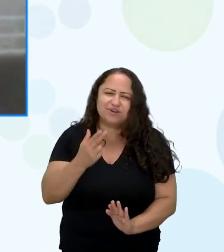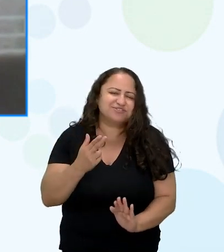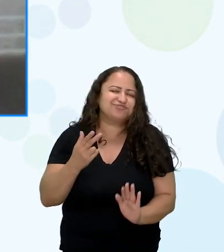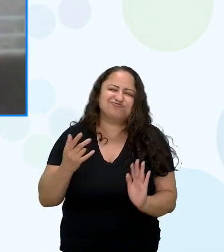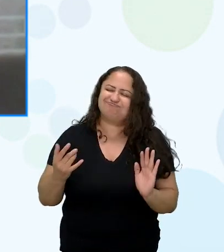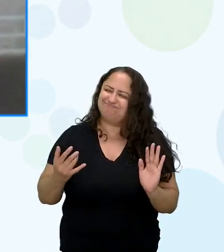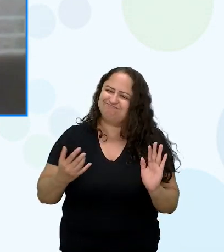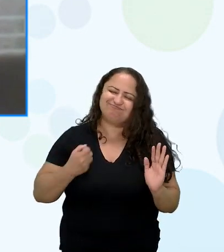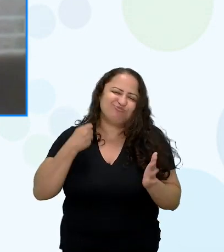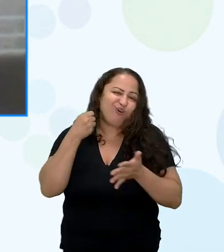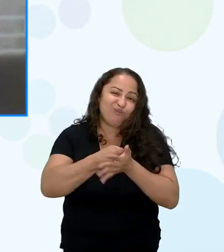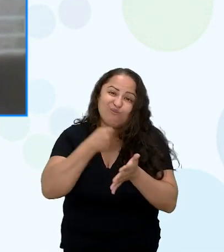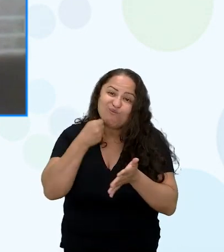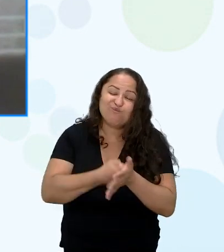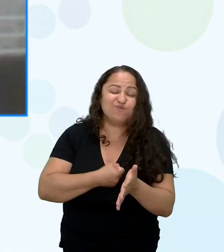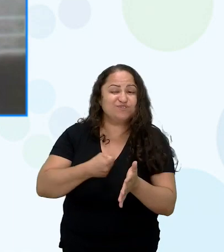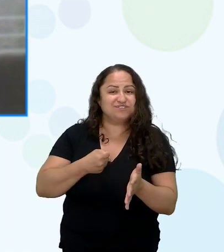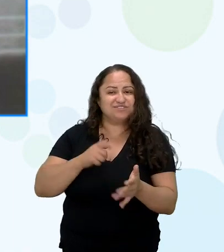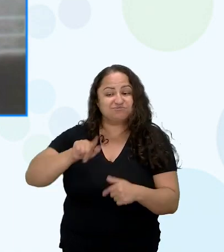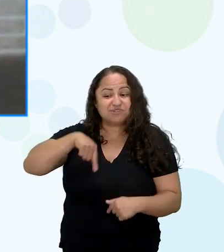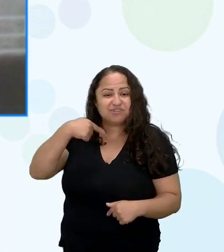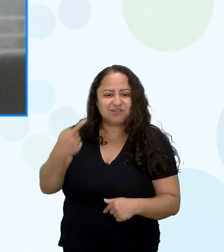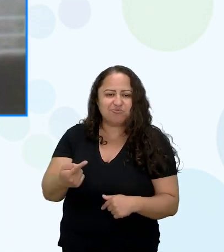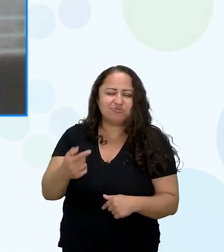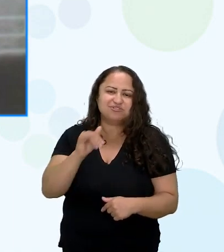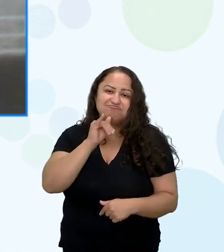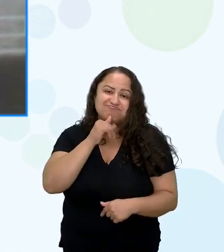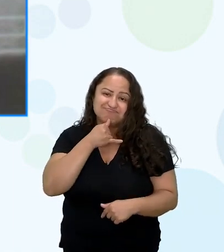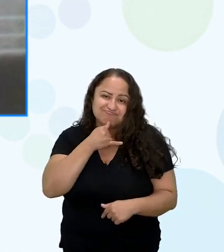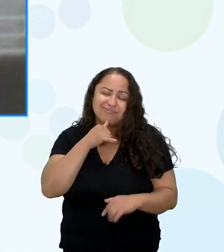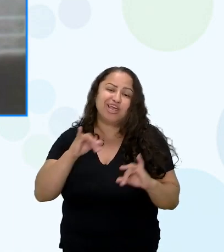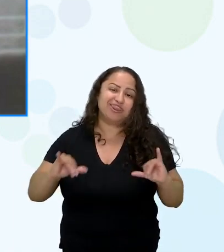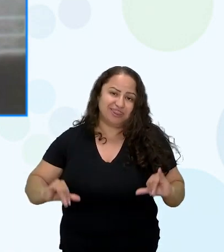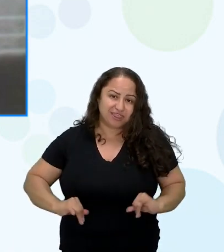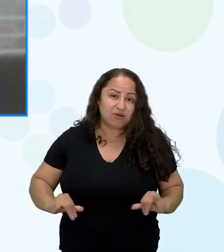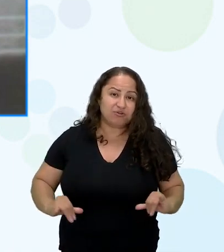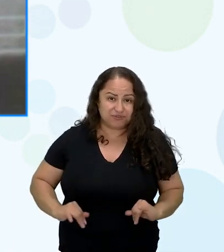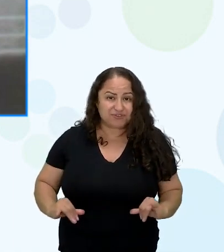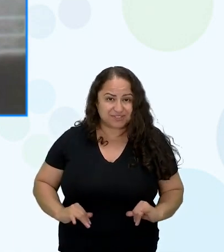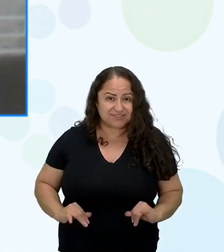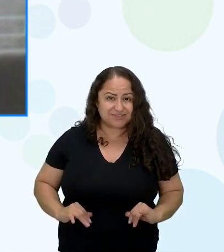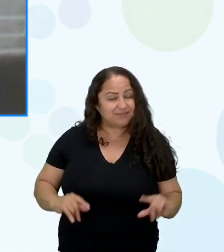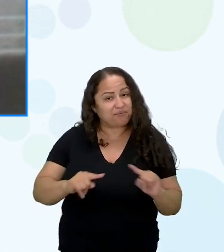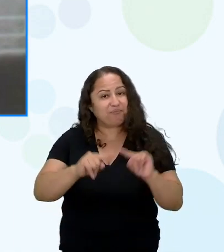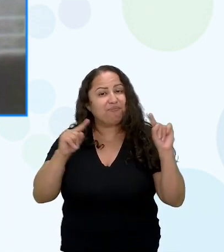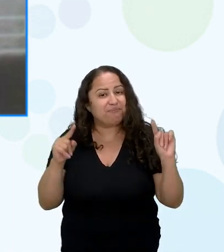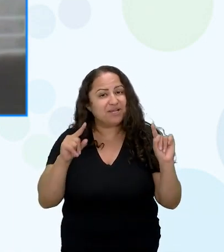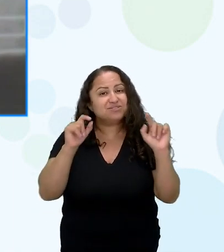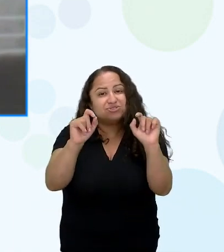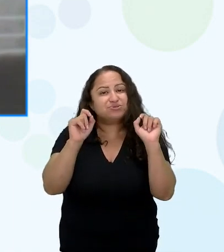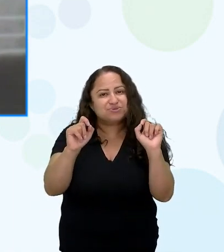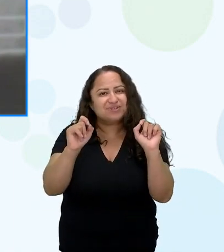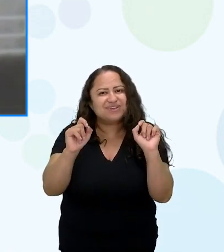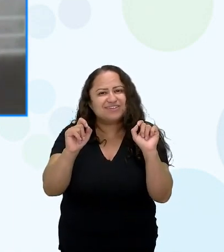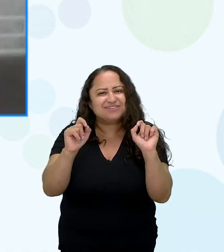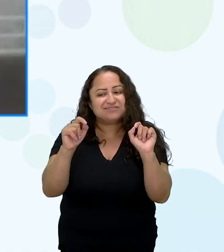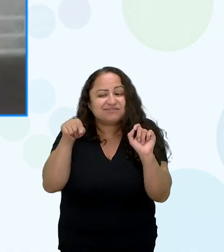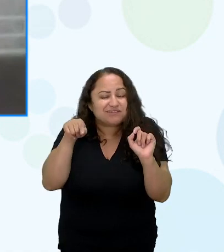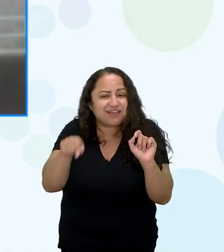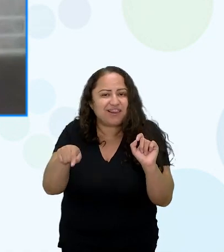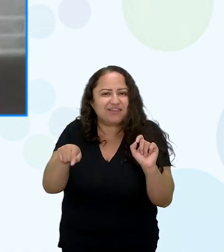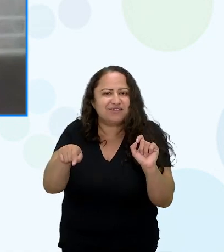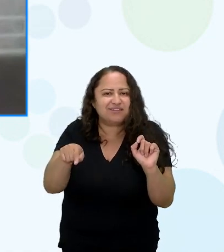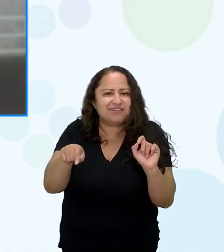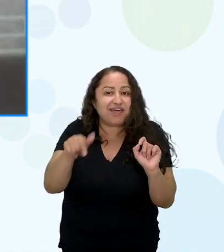resistência pela qual depois, né? Infelizmente, ela sofre muito, né? Mas que está presente nessa mulher